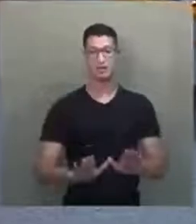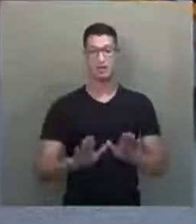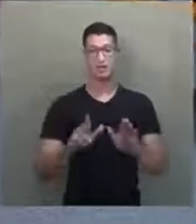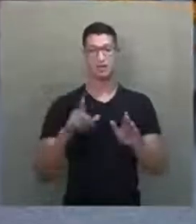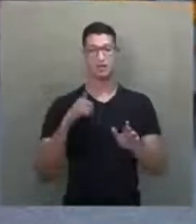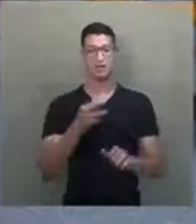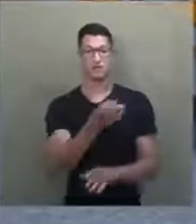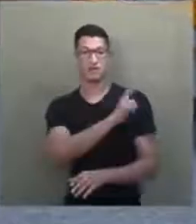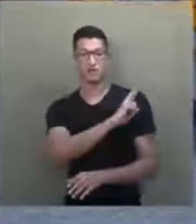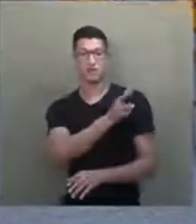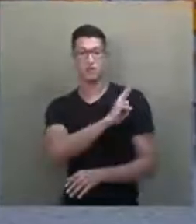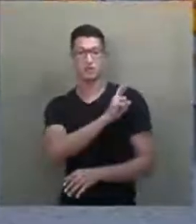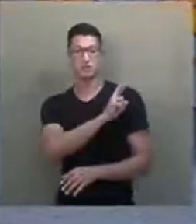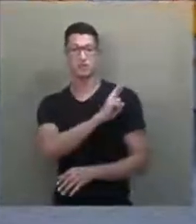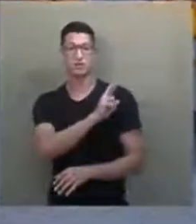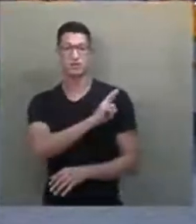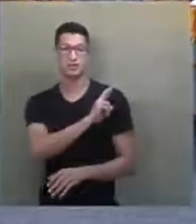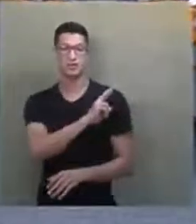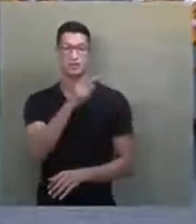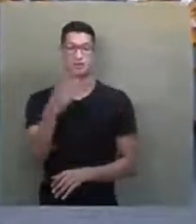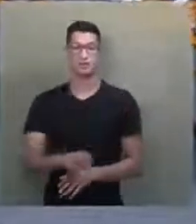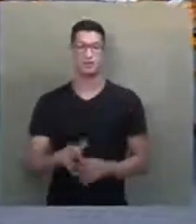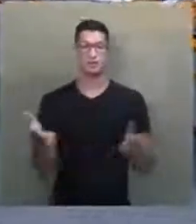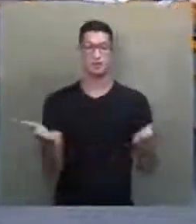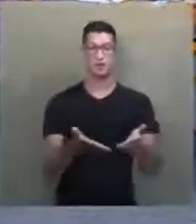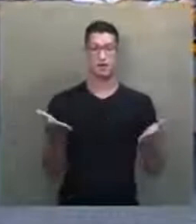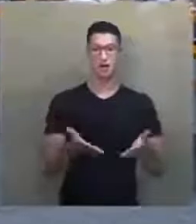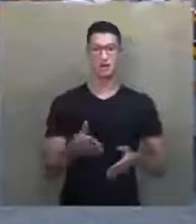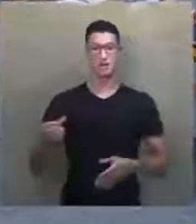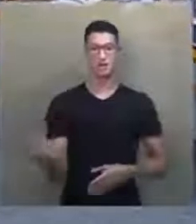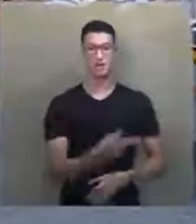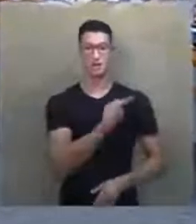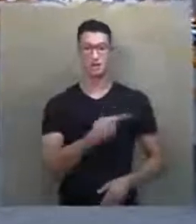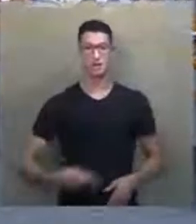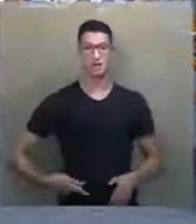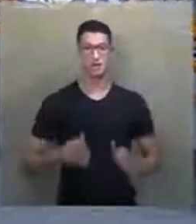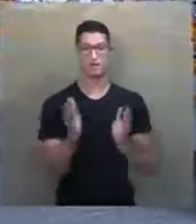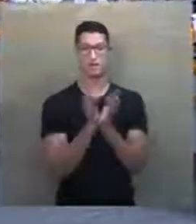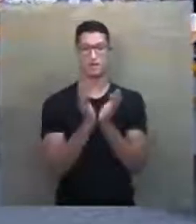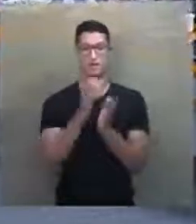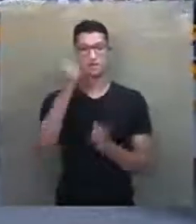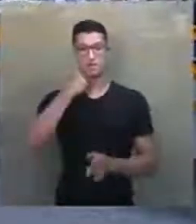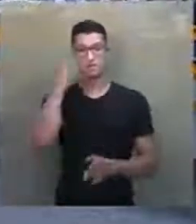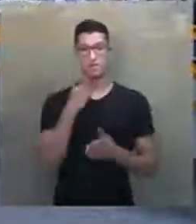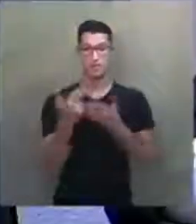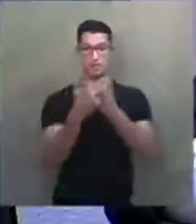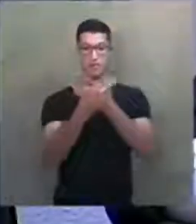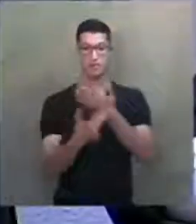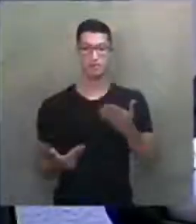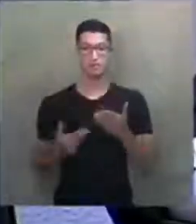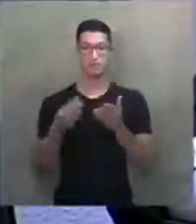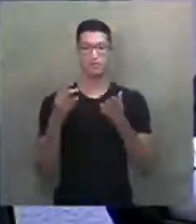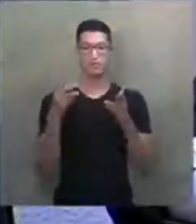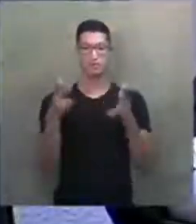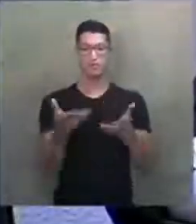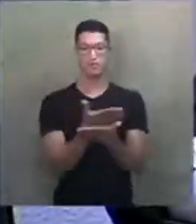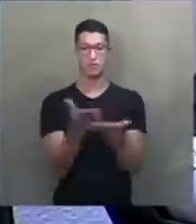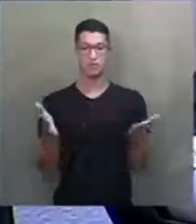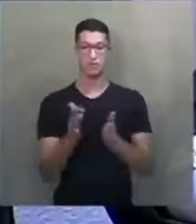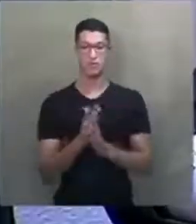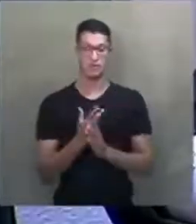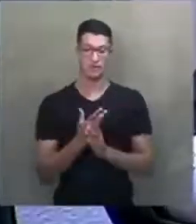como um grande responsável, o hoje atual presidente da comissão, senador da República, como vossas Excelências,